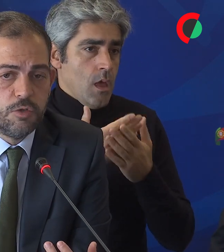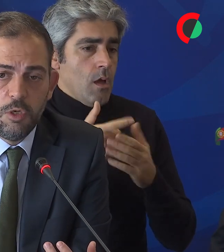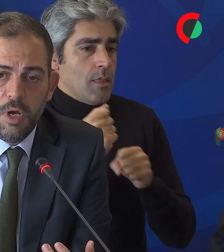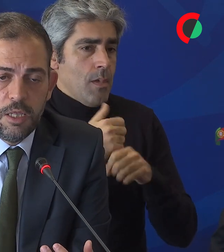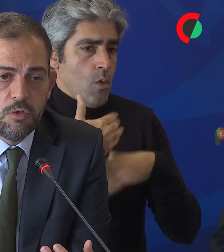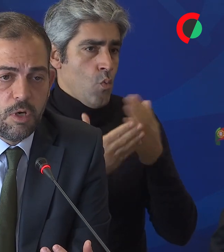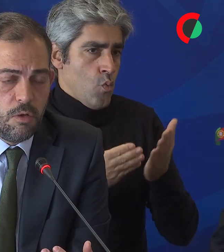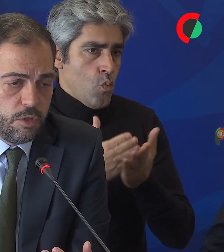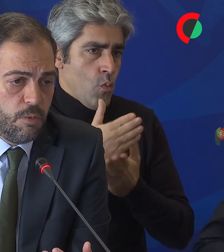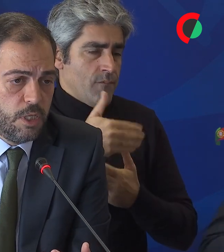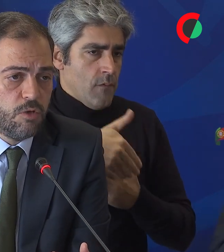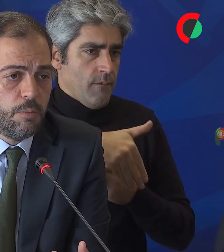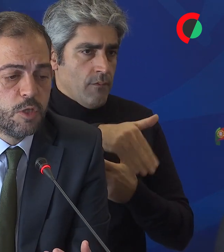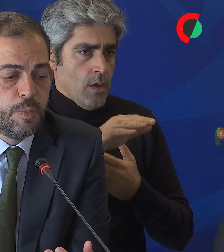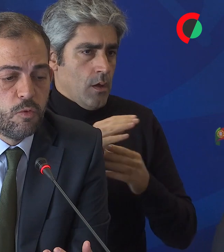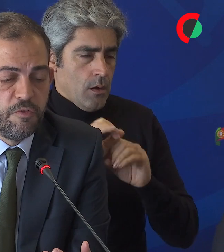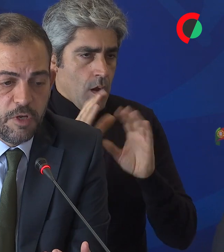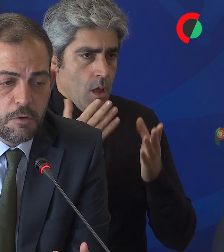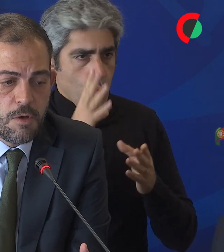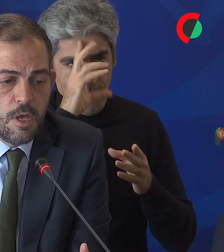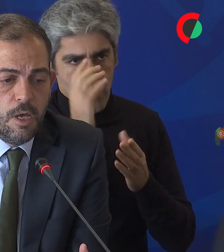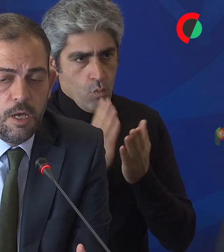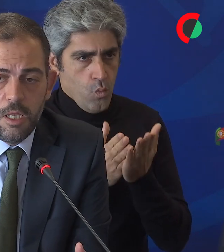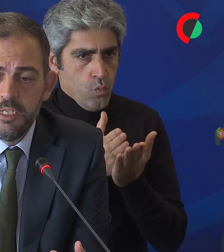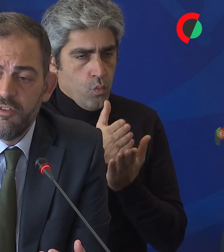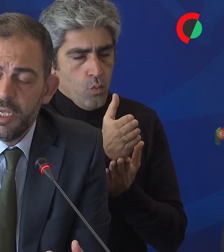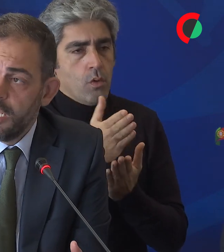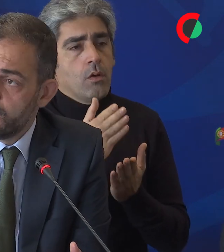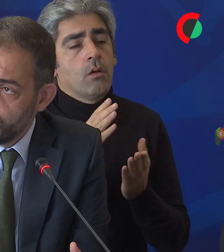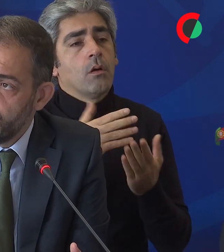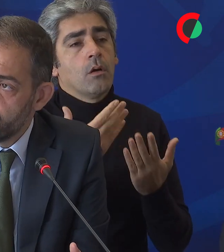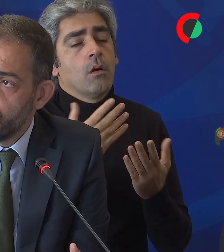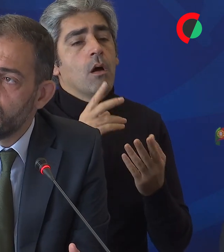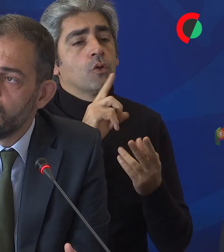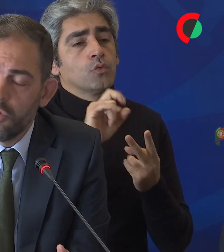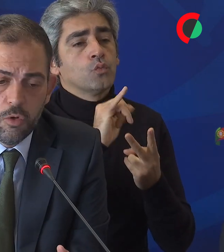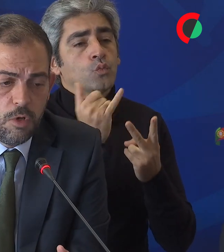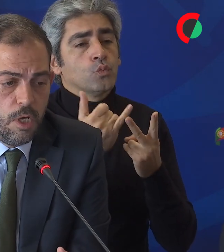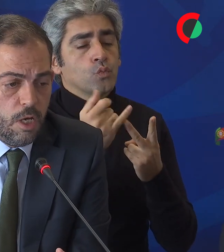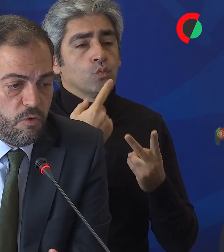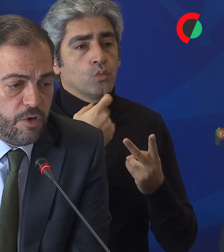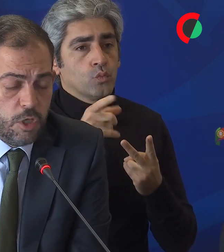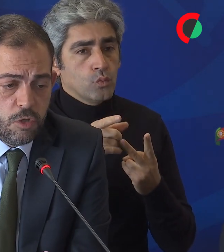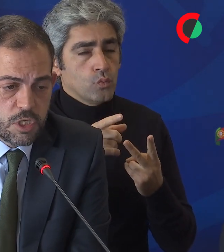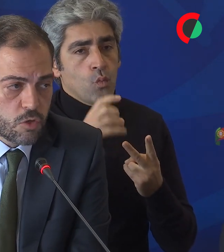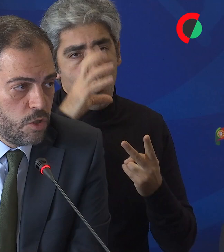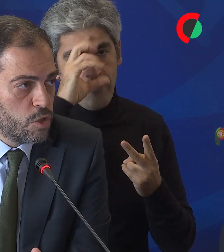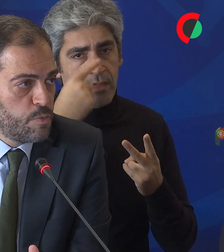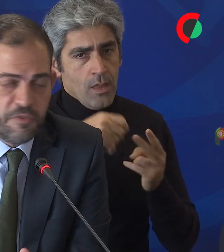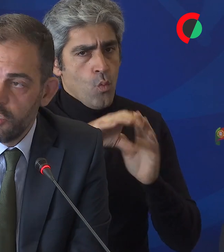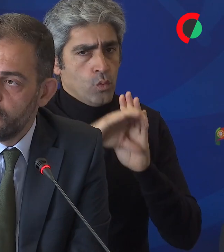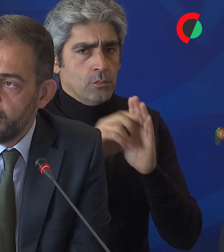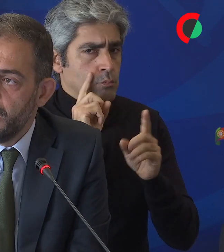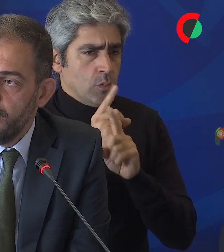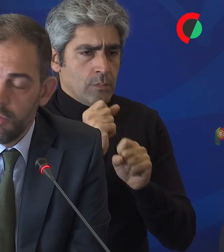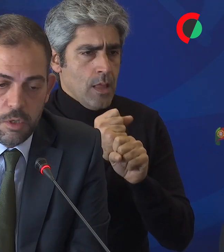vai ser continuado naturalmente pelo Governo. Relativamente à segunda questão que colocou, o Governo tem todas as condições